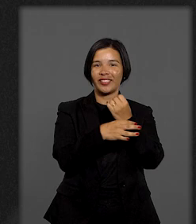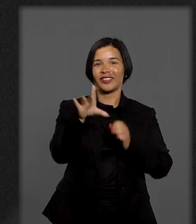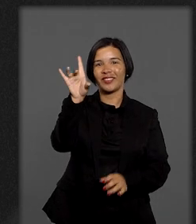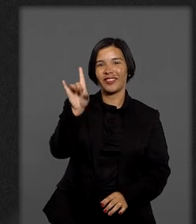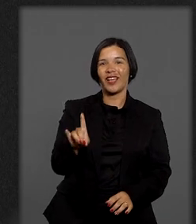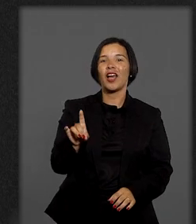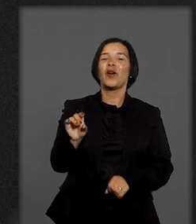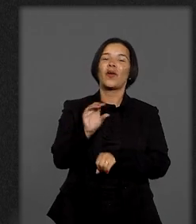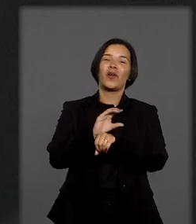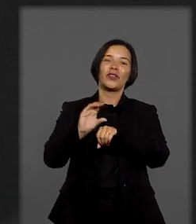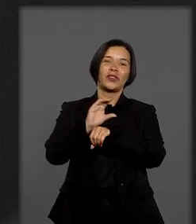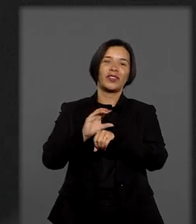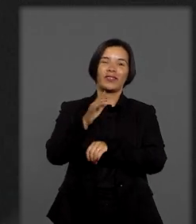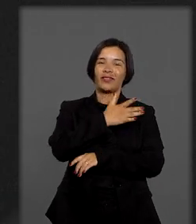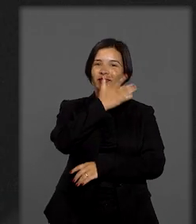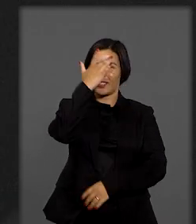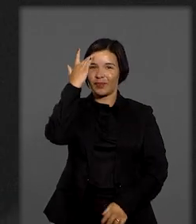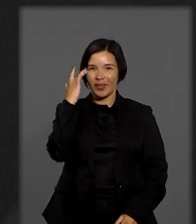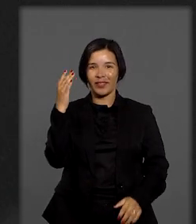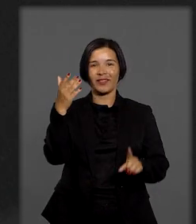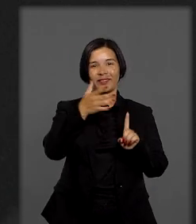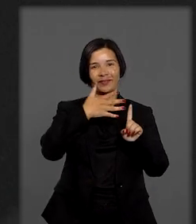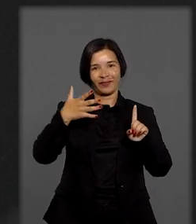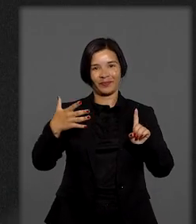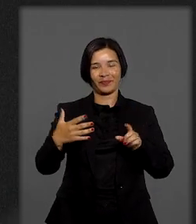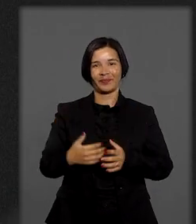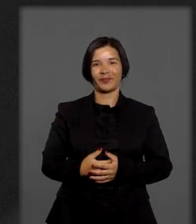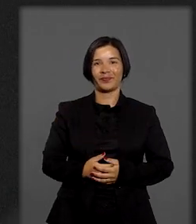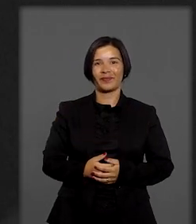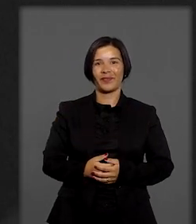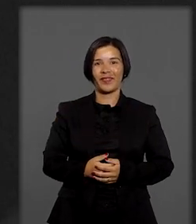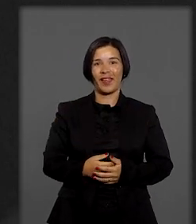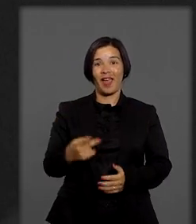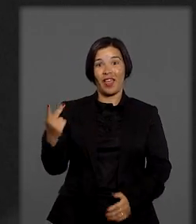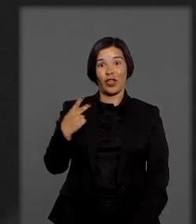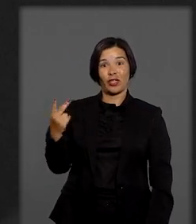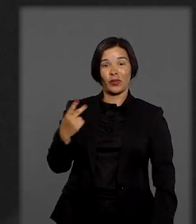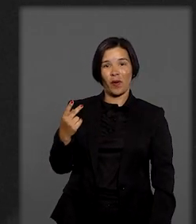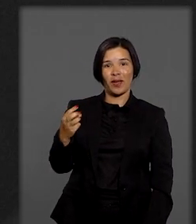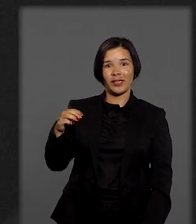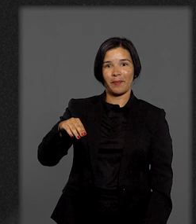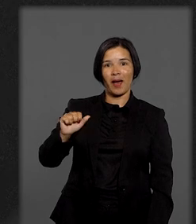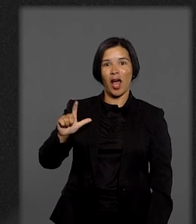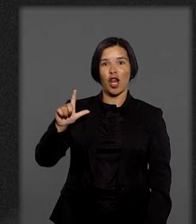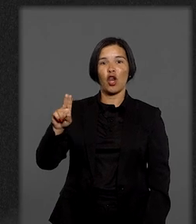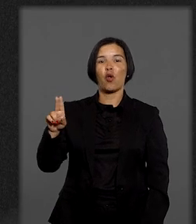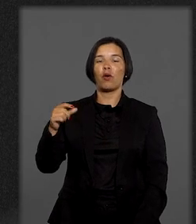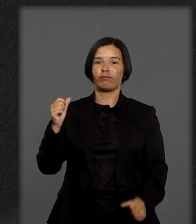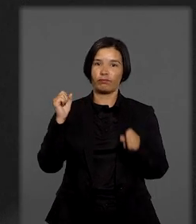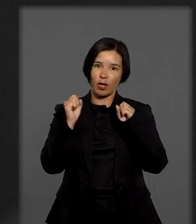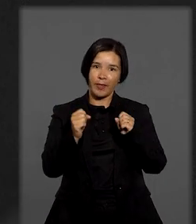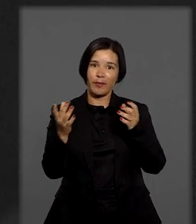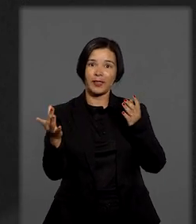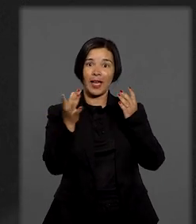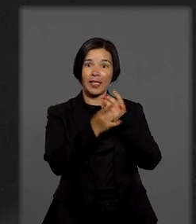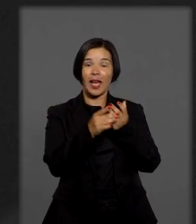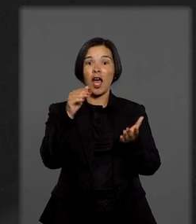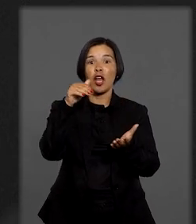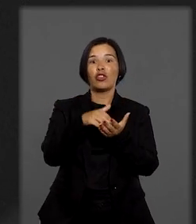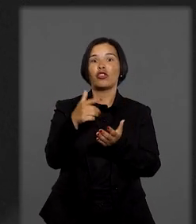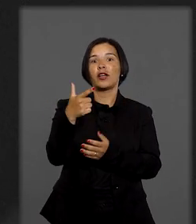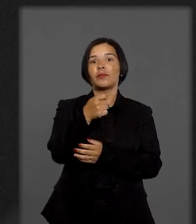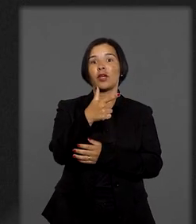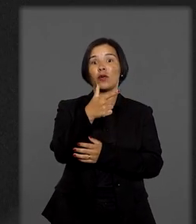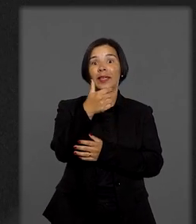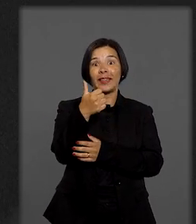direitos constitucionais das pessoas LGBTQIA+. Eu e Malu, por exemplo, só pudemos nos casar no civil